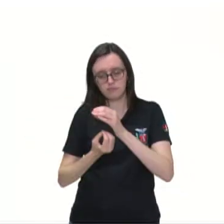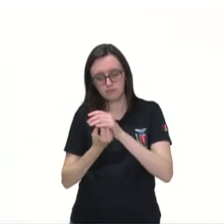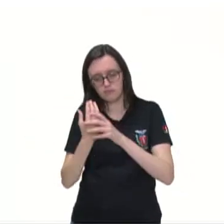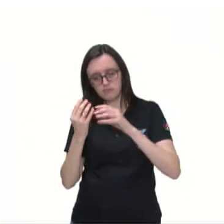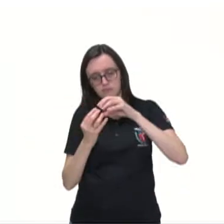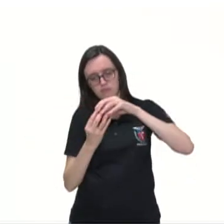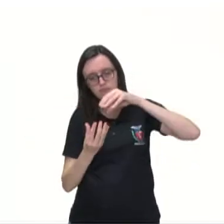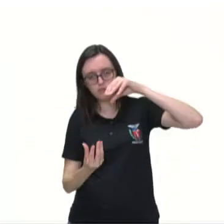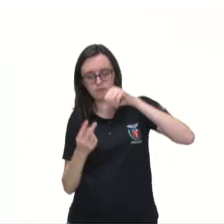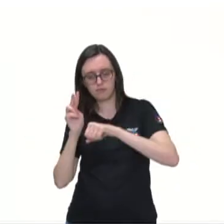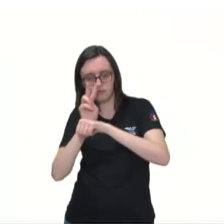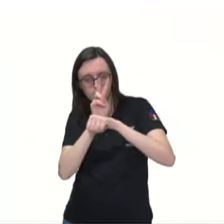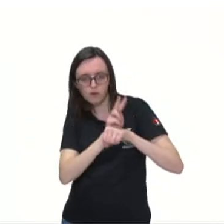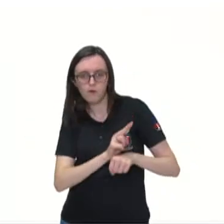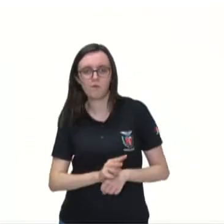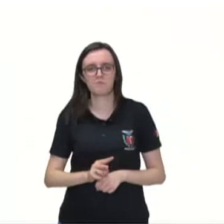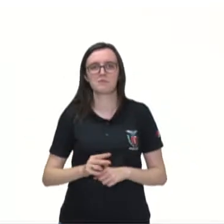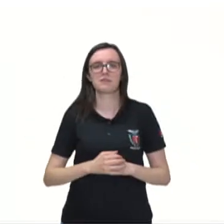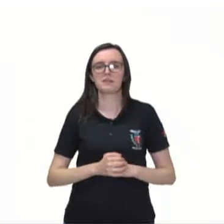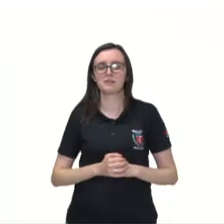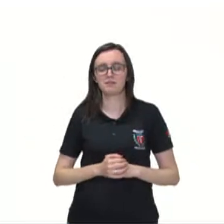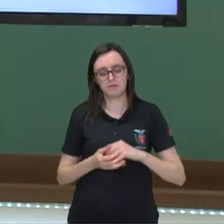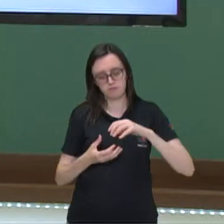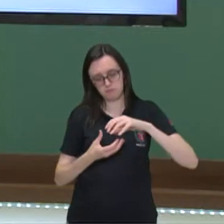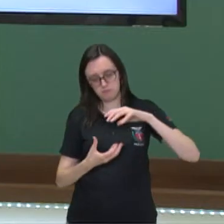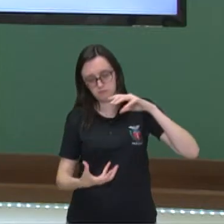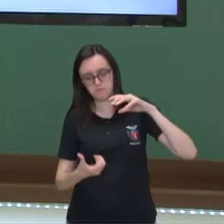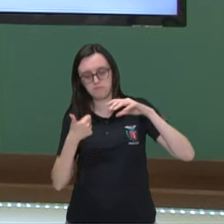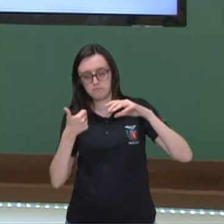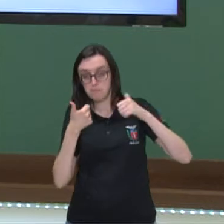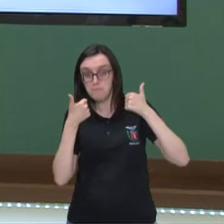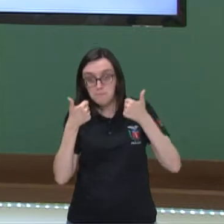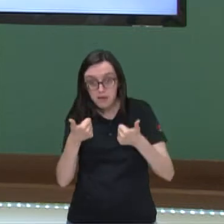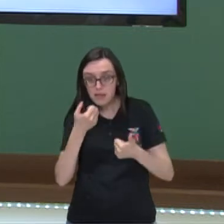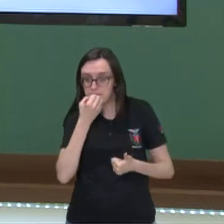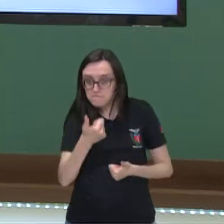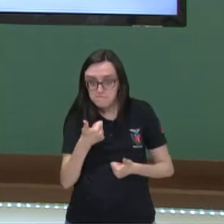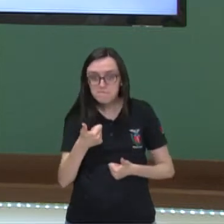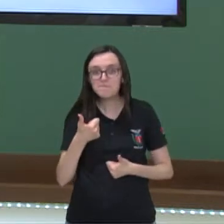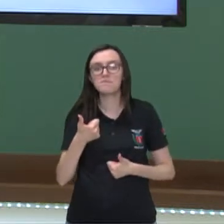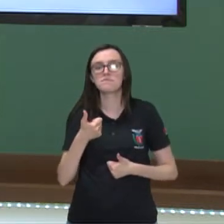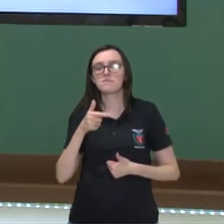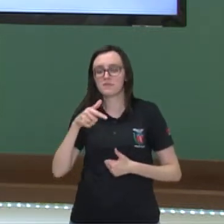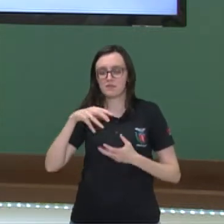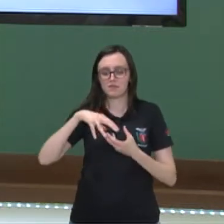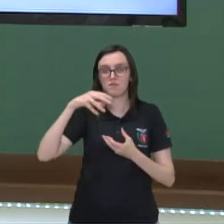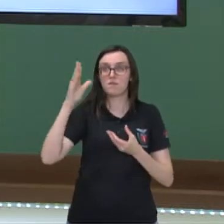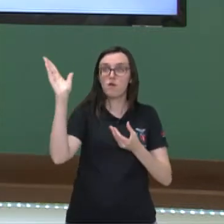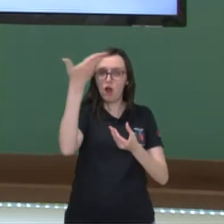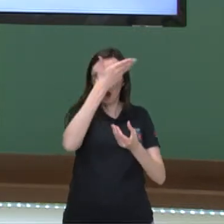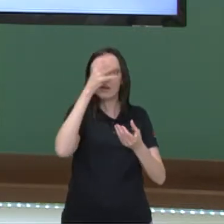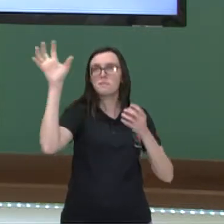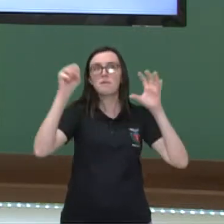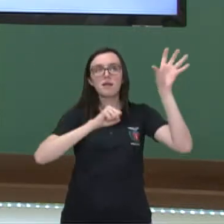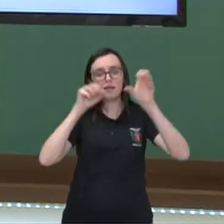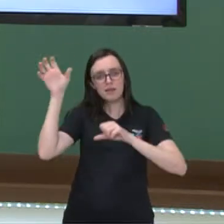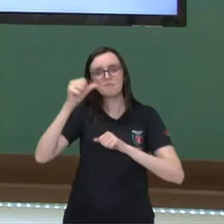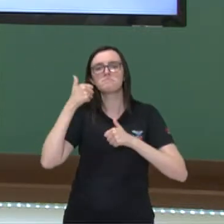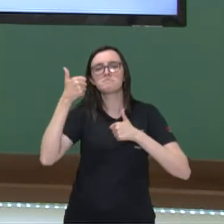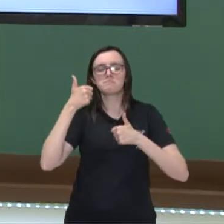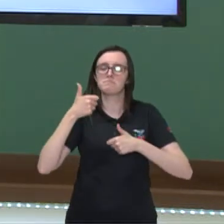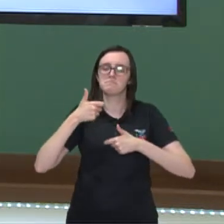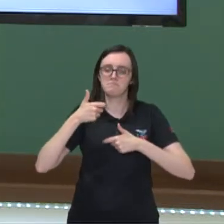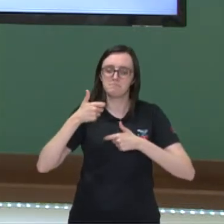é cultivada, que é cuidada, cresce, amadurece, né? O seu fruto é colhido e depois é processado aí